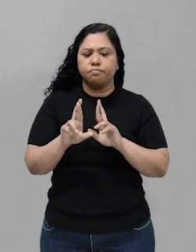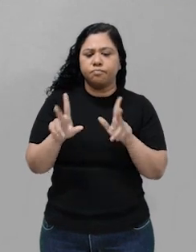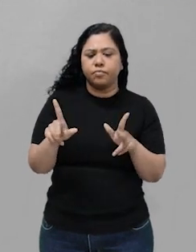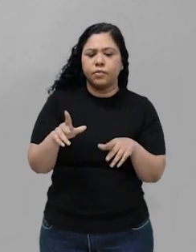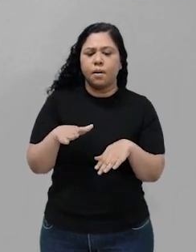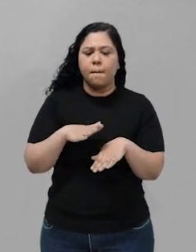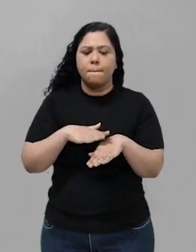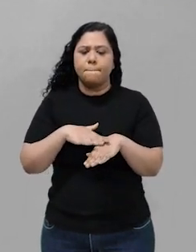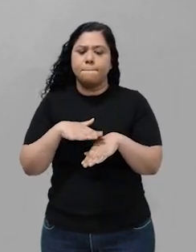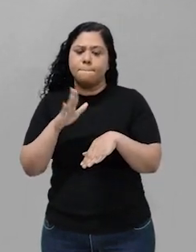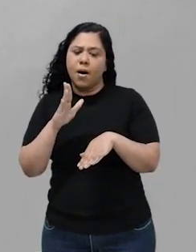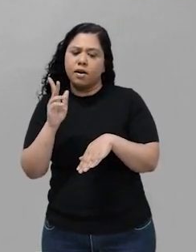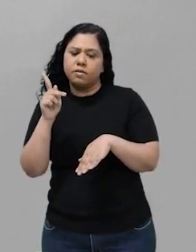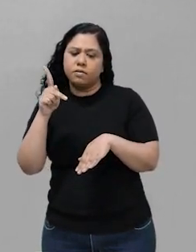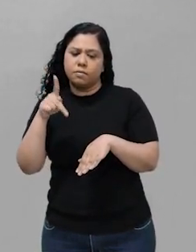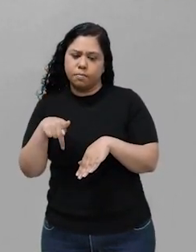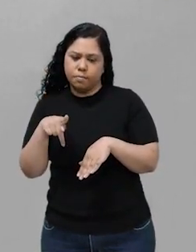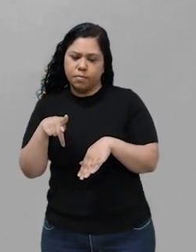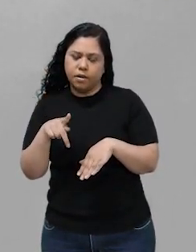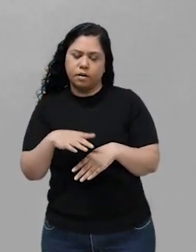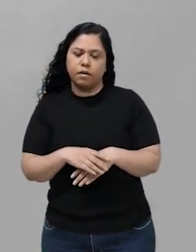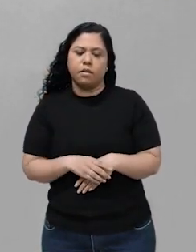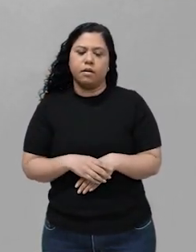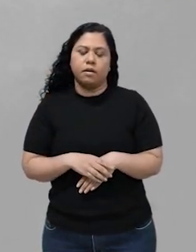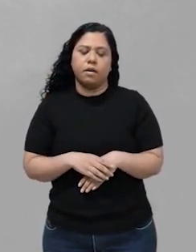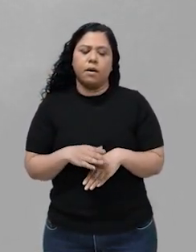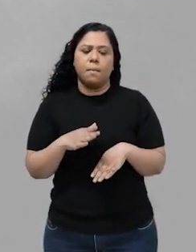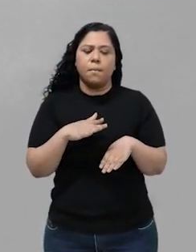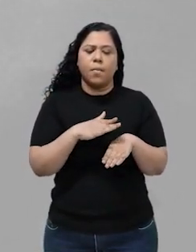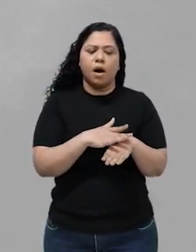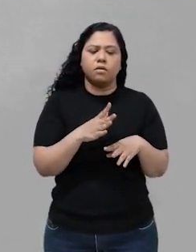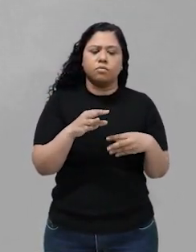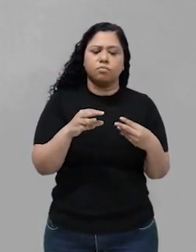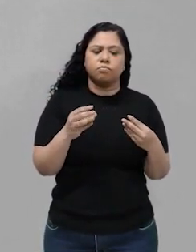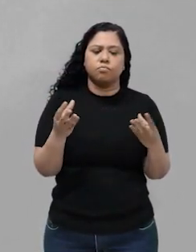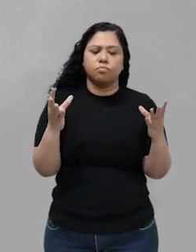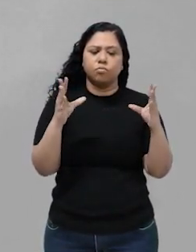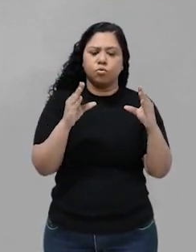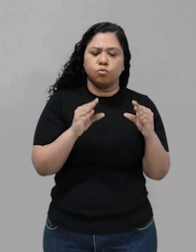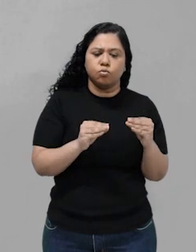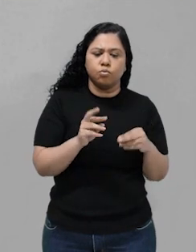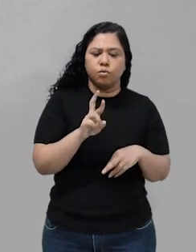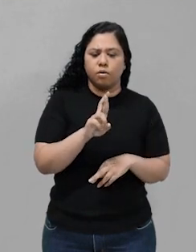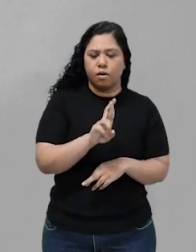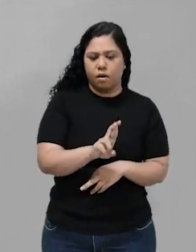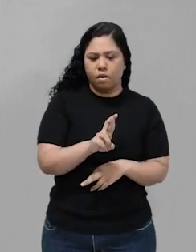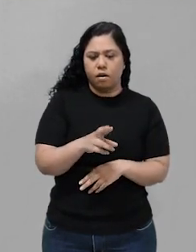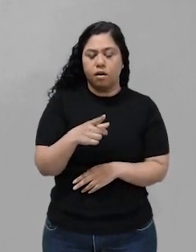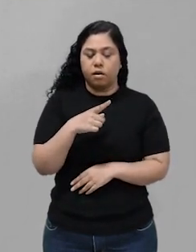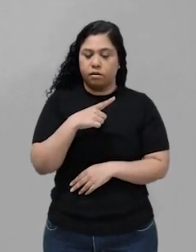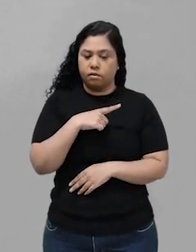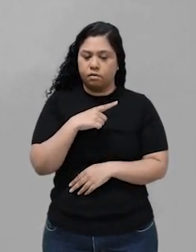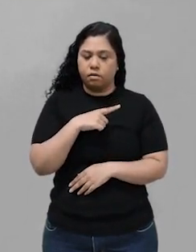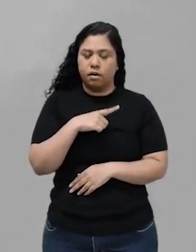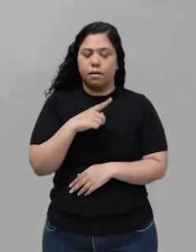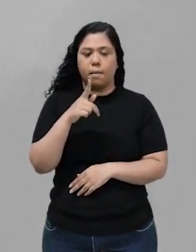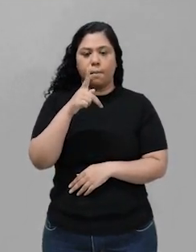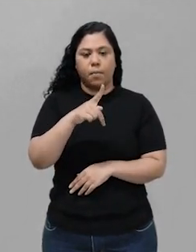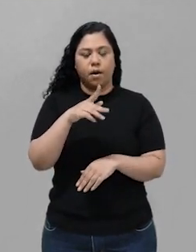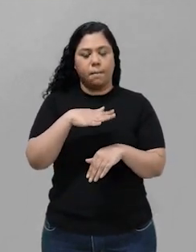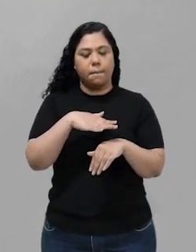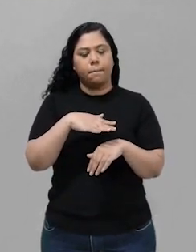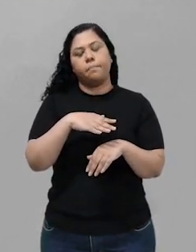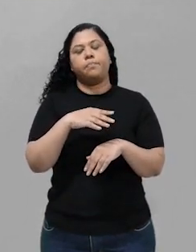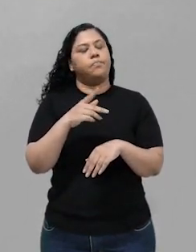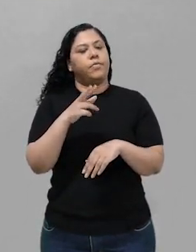do produto e um maior consumo do reagente. Então, ao final, eu tenho uma quantidade de reagente menor do que a quantidade de